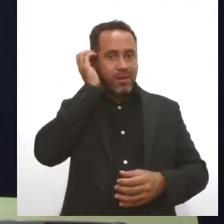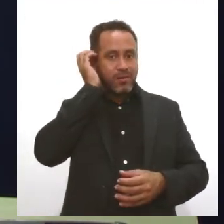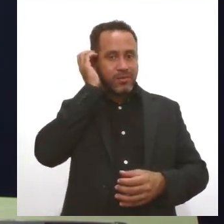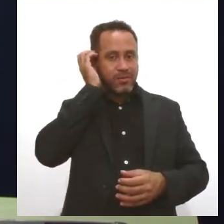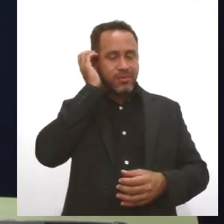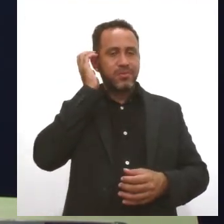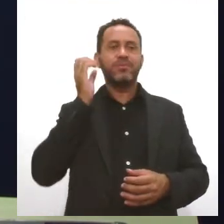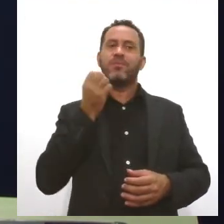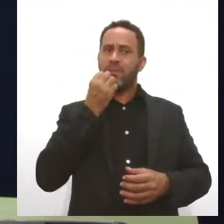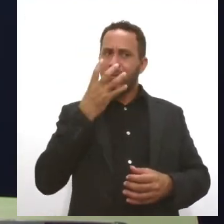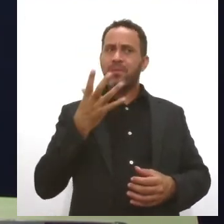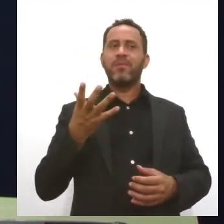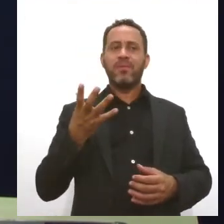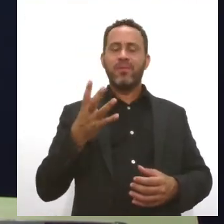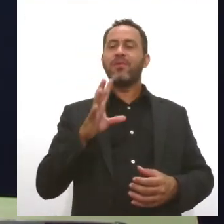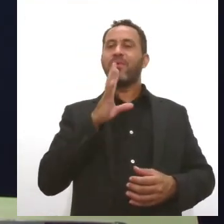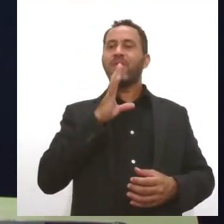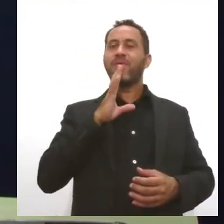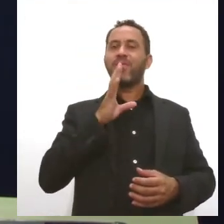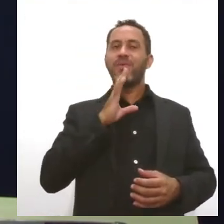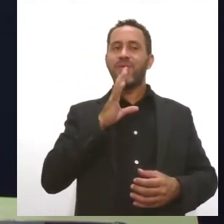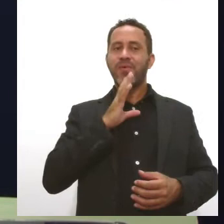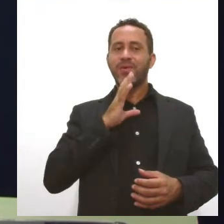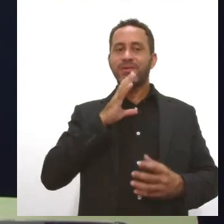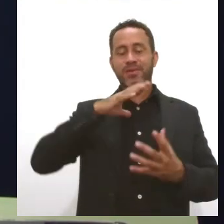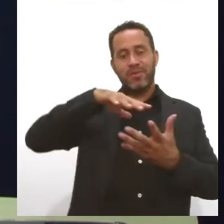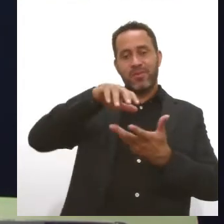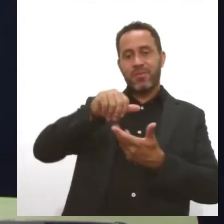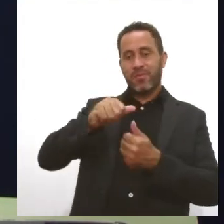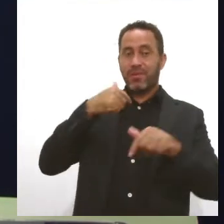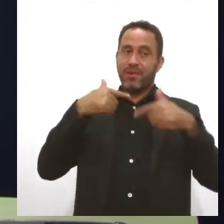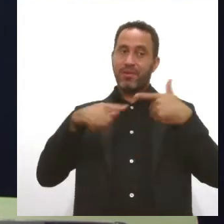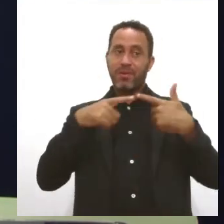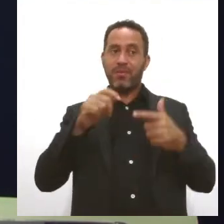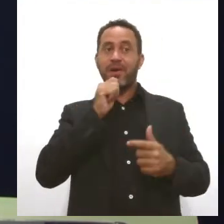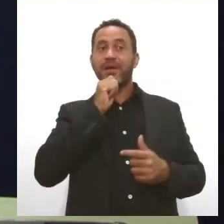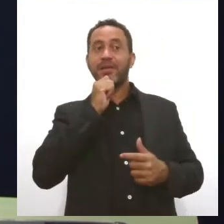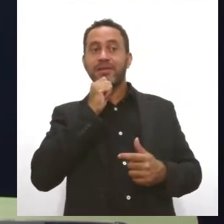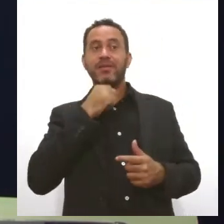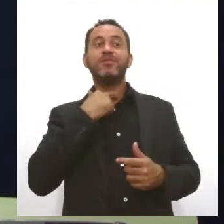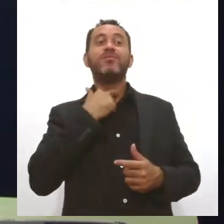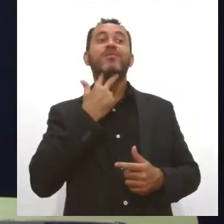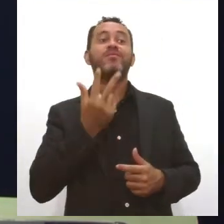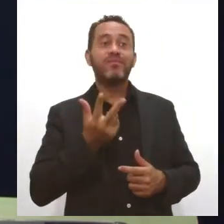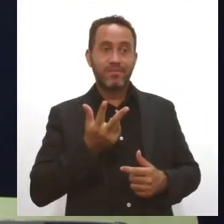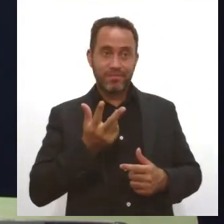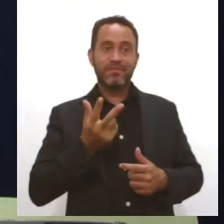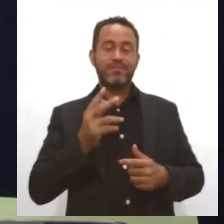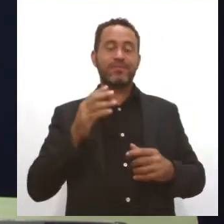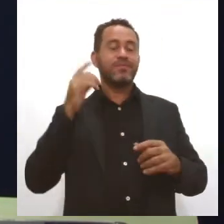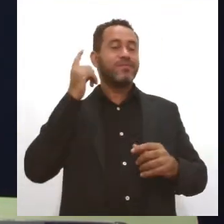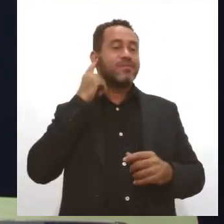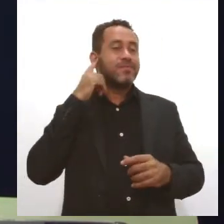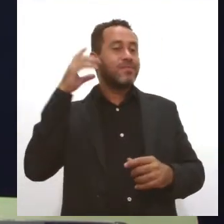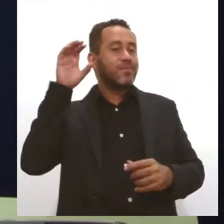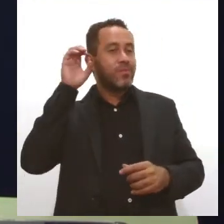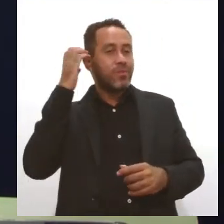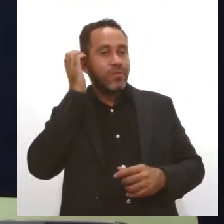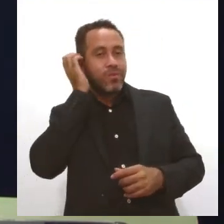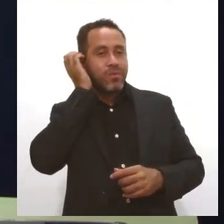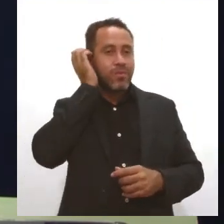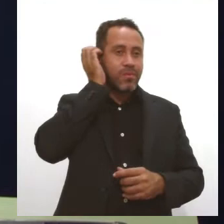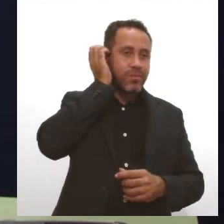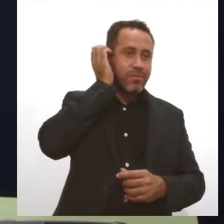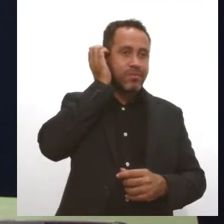glamour para as pessoas que não conhecem o mundo do rádio, que não trabalham em si, mas para quem ouve e acompanha o rádio, é